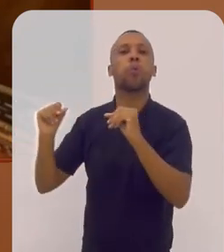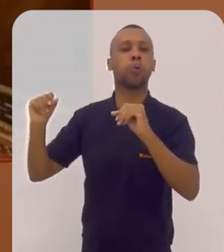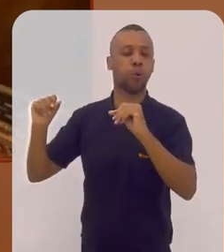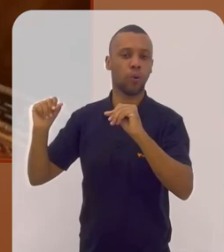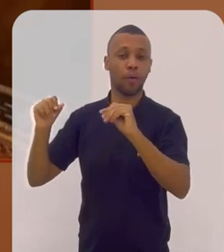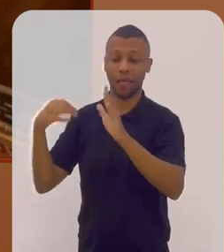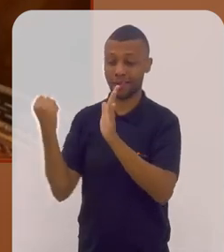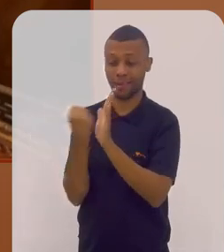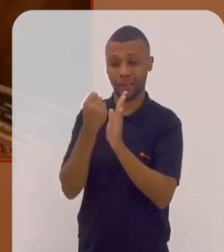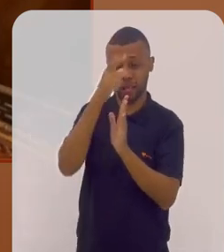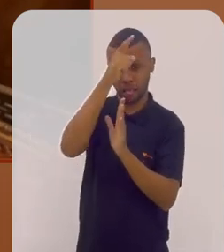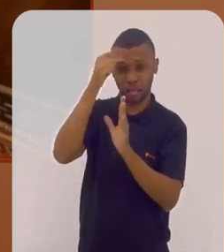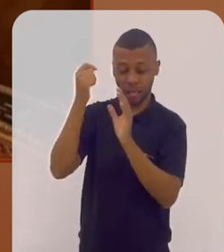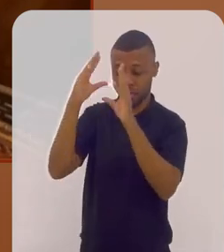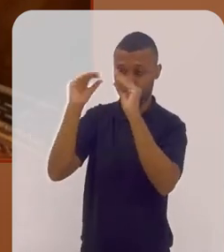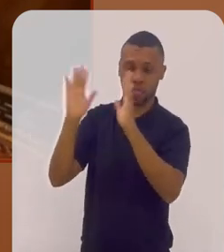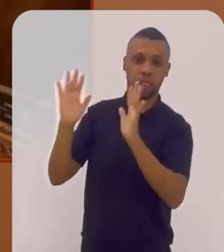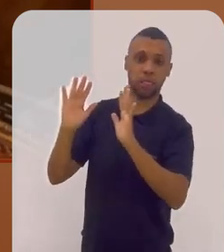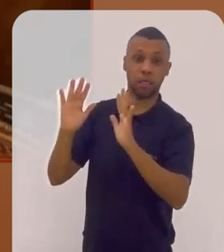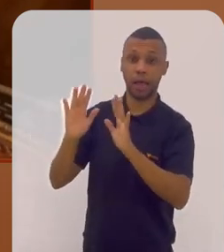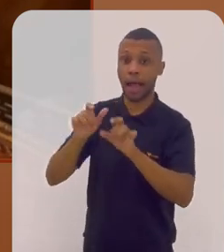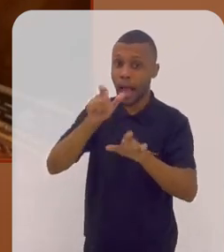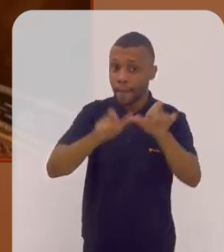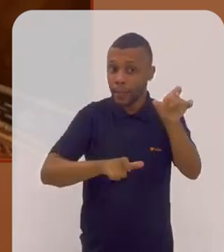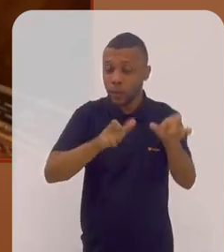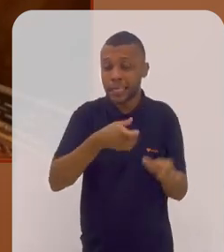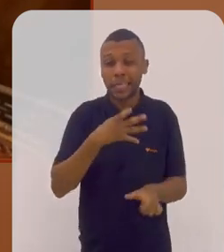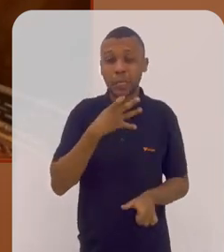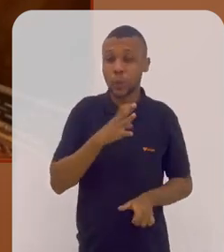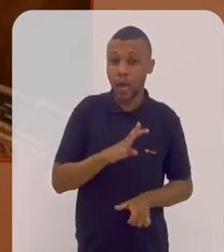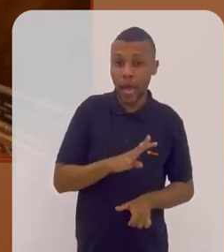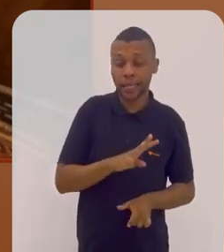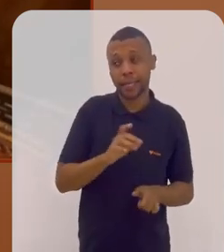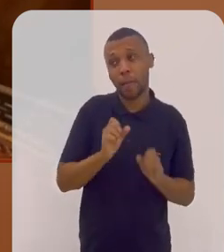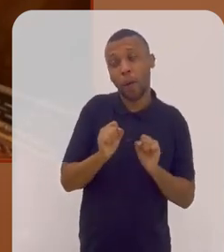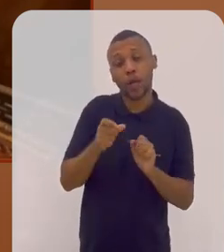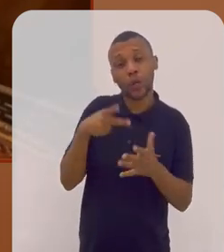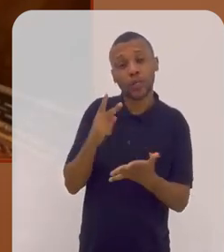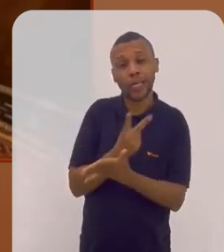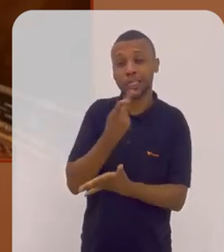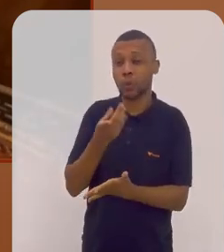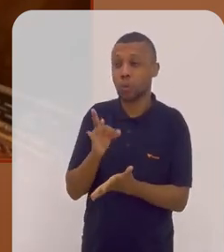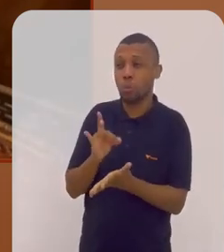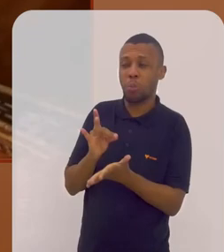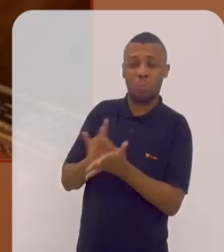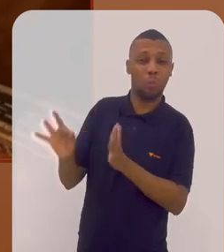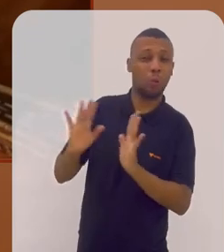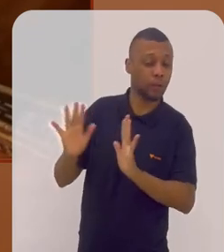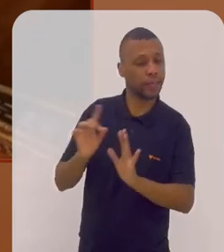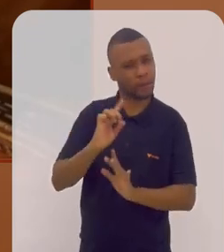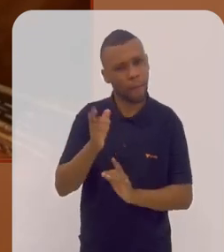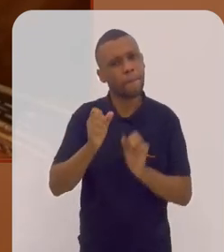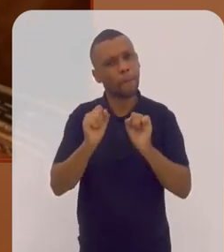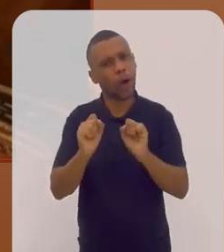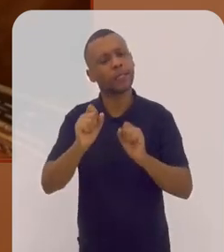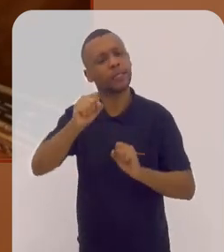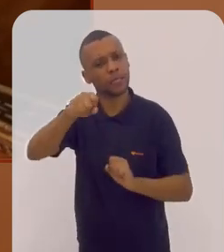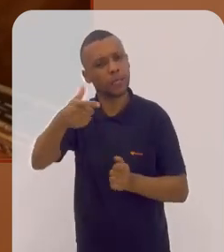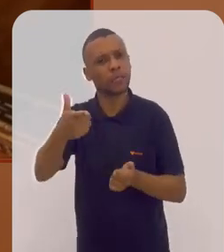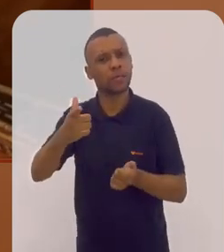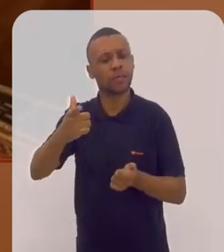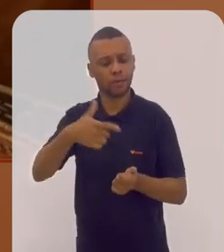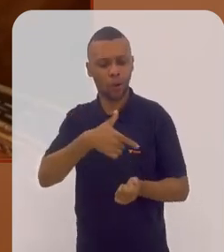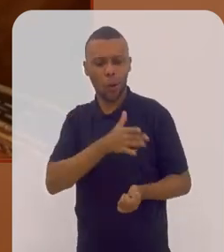de que as pessoas que não conhecem não poderão gostar, podem sim, elas têm sempre o coração aberto para